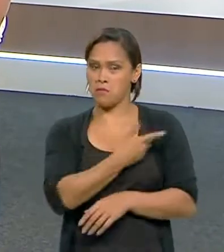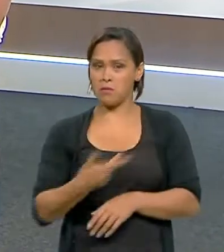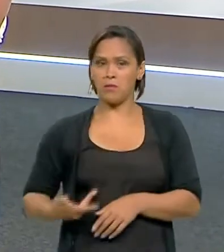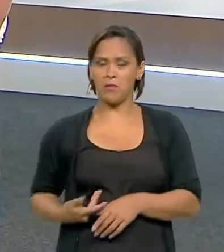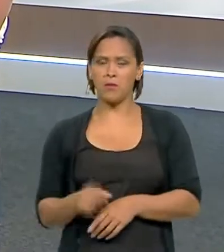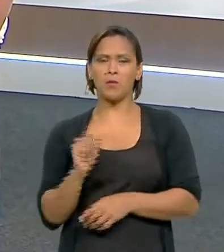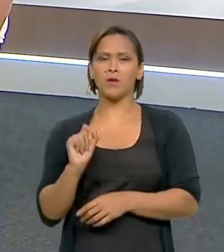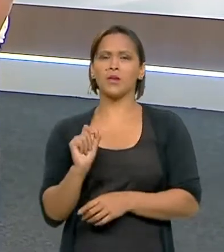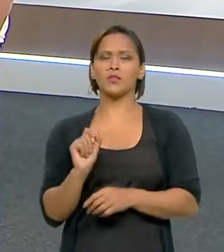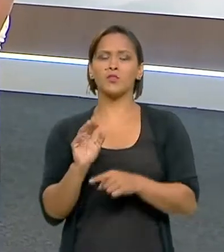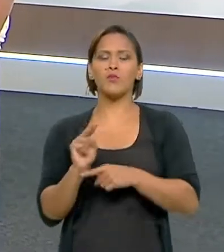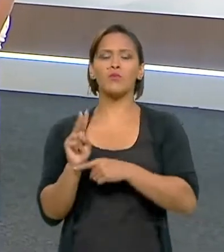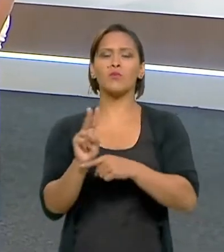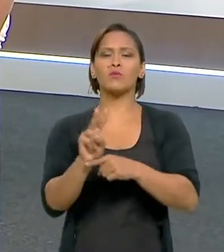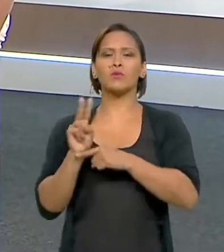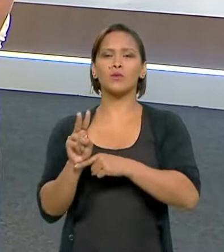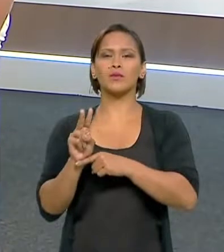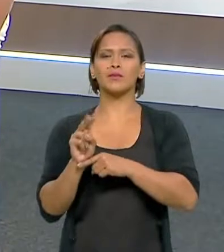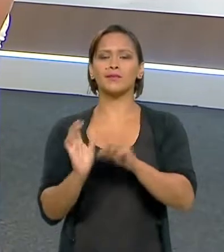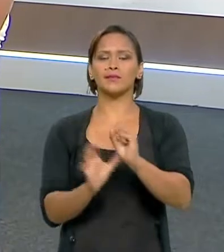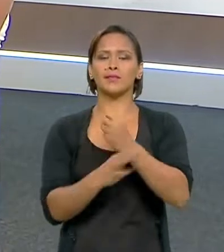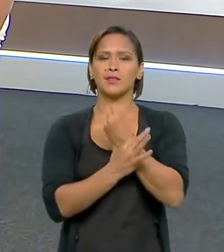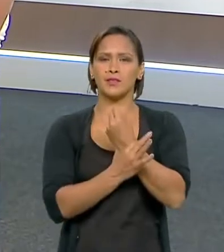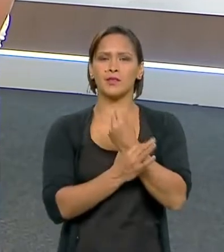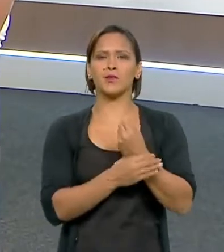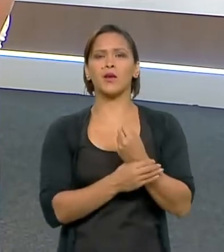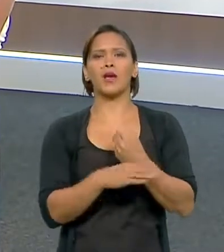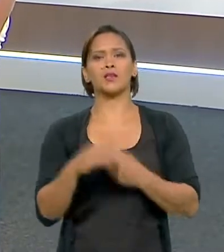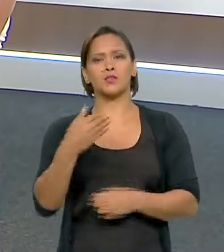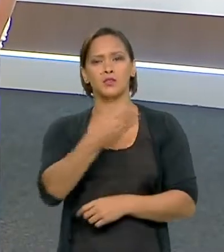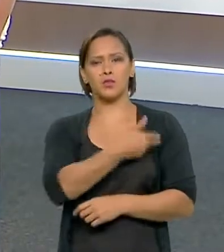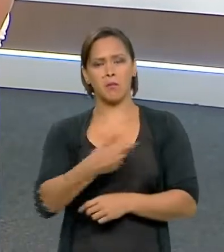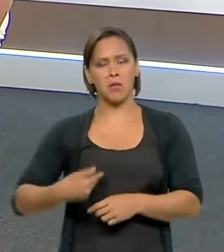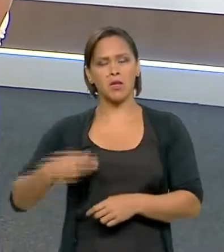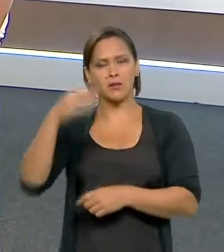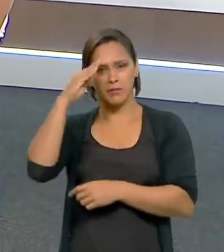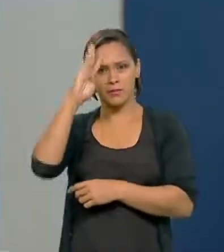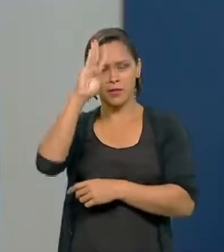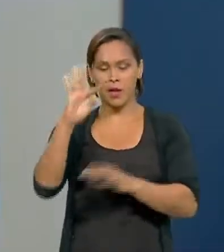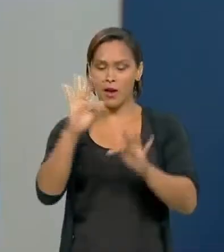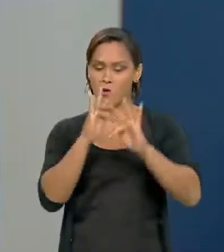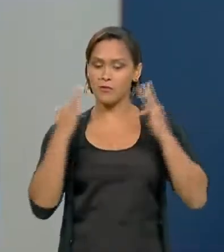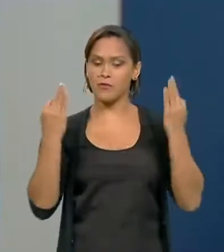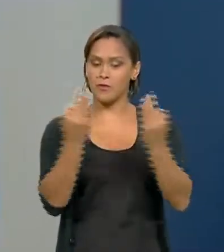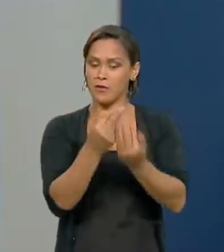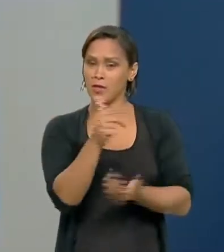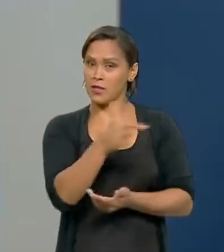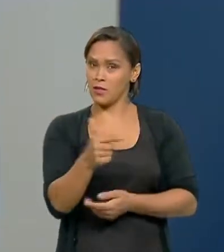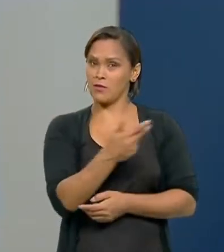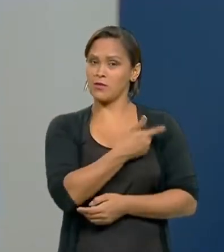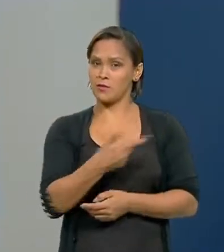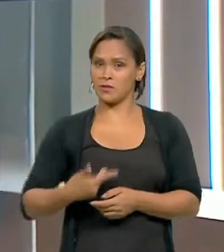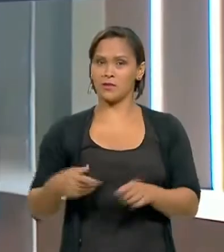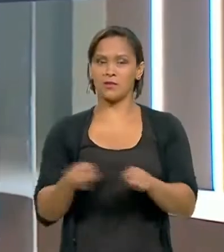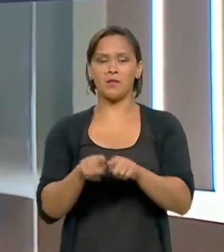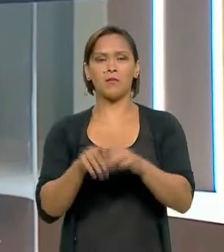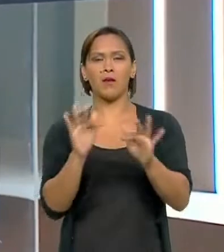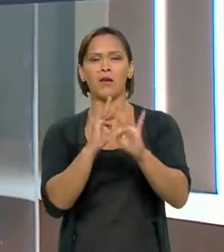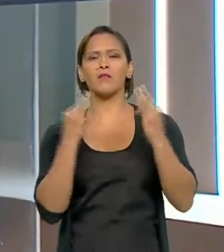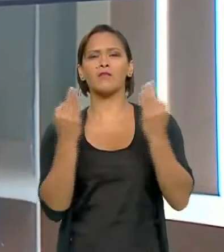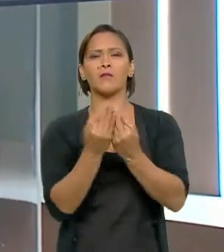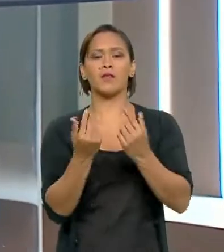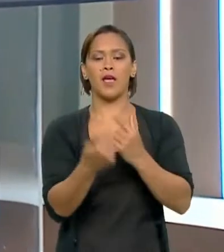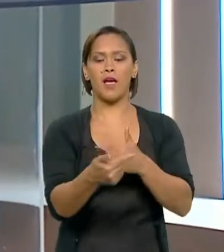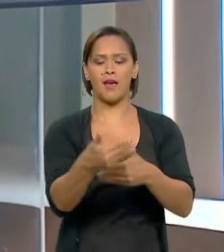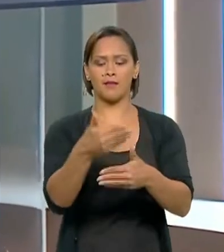missão de cuidar da segurança do presidente da República, do vice-presidente e de seus familiares. Por trás dessa